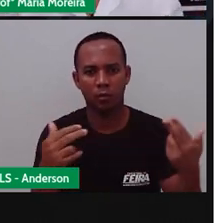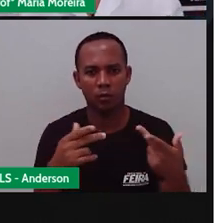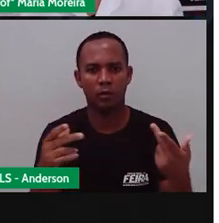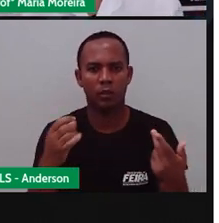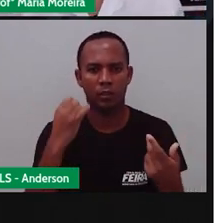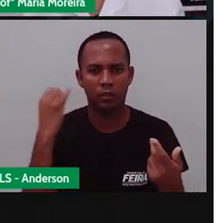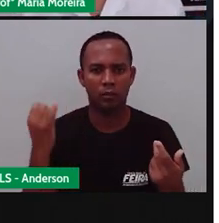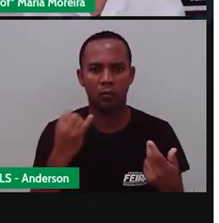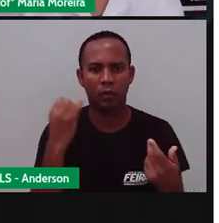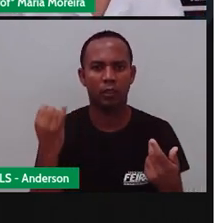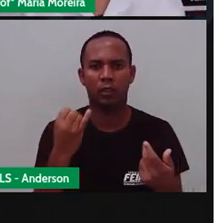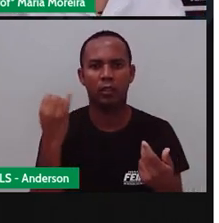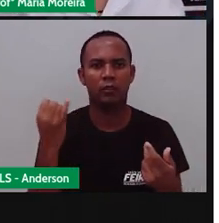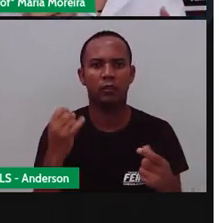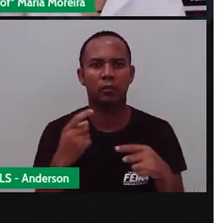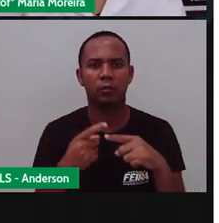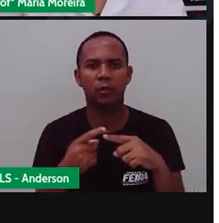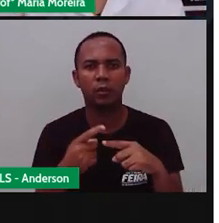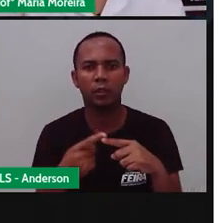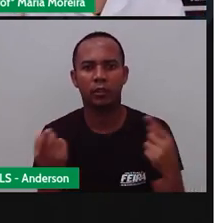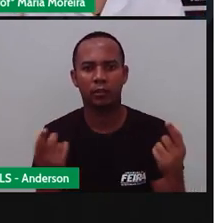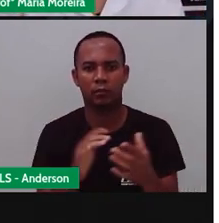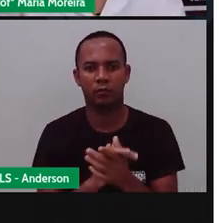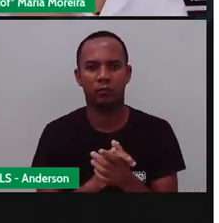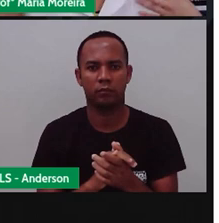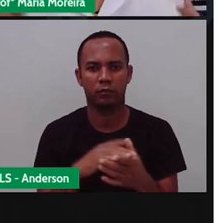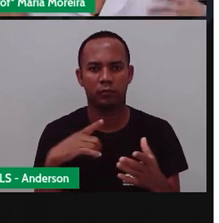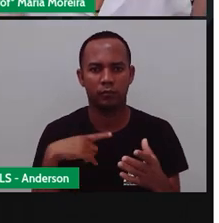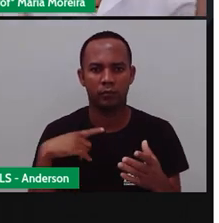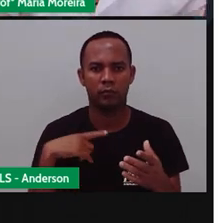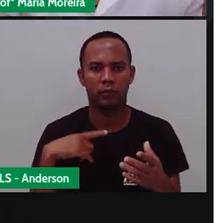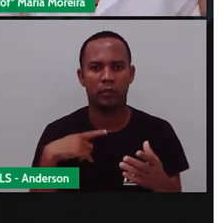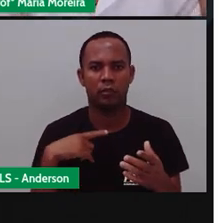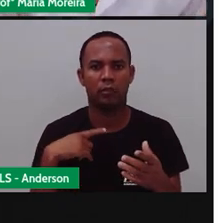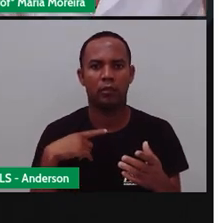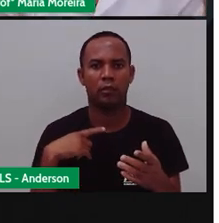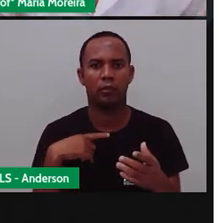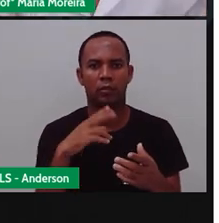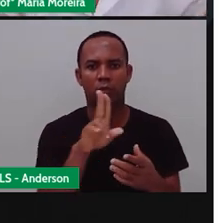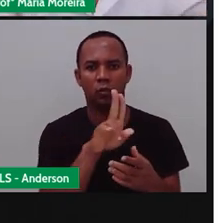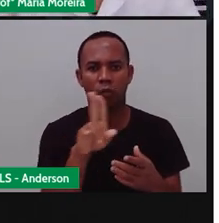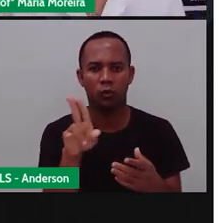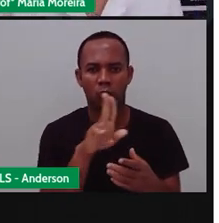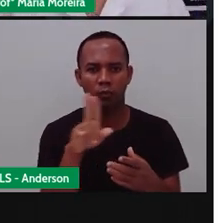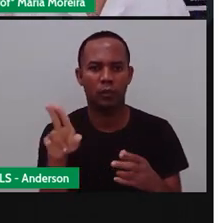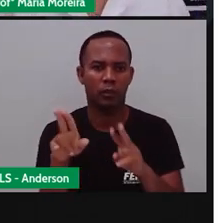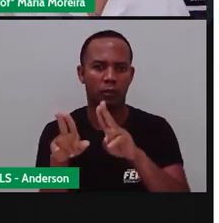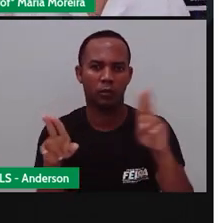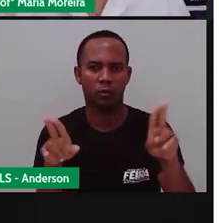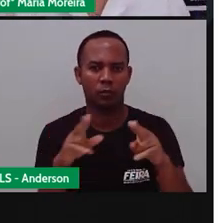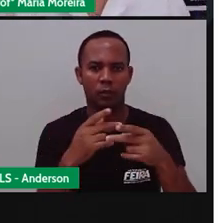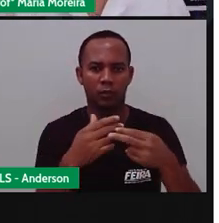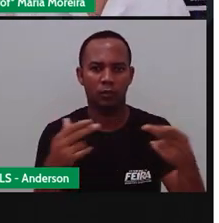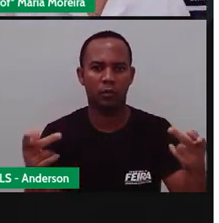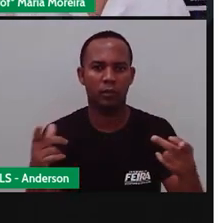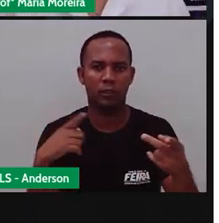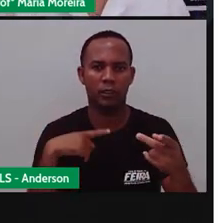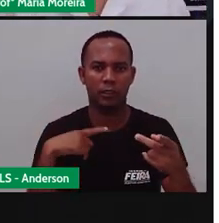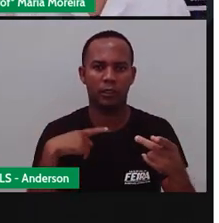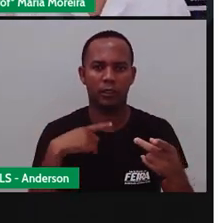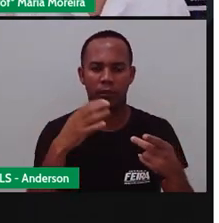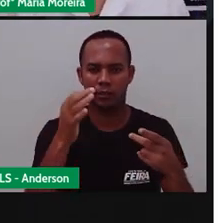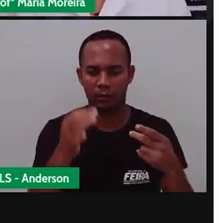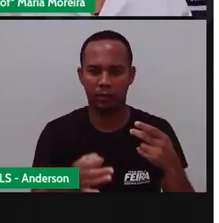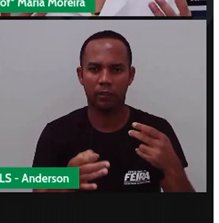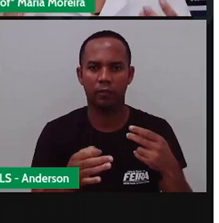descrever uma paisagem. Porque quando a Proja mostrou aquela imagem, ela foi falando o quê? O nome das coisas que estavam na paisagem. Certo?